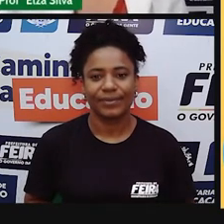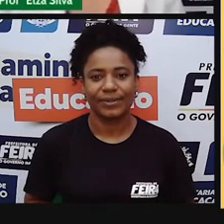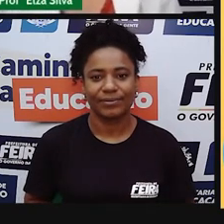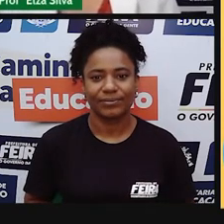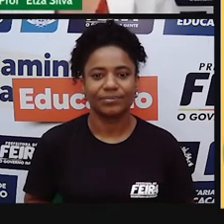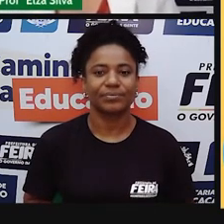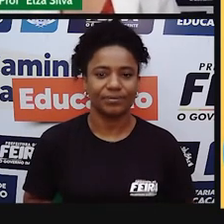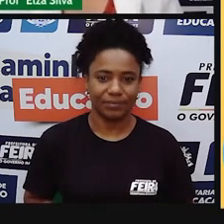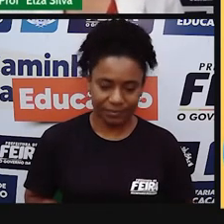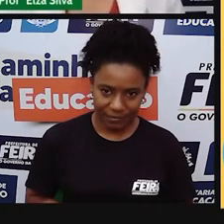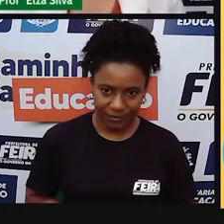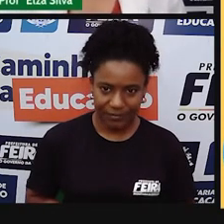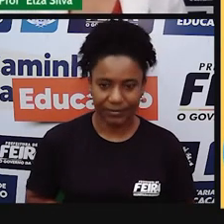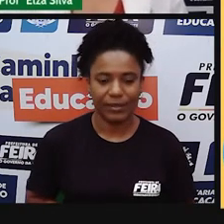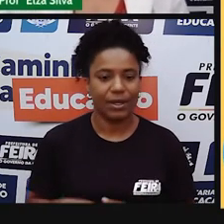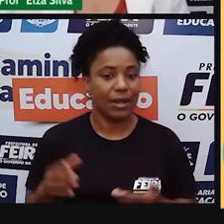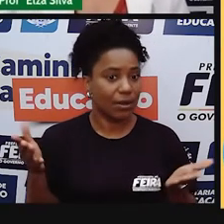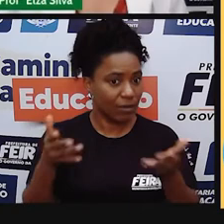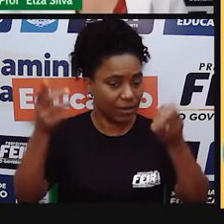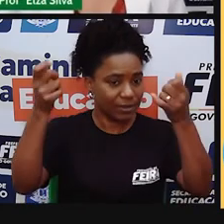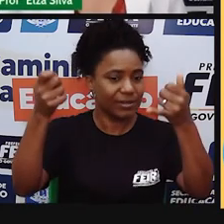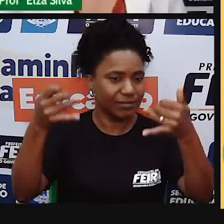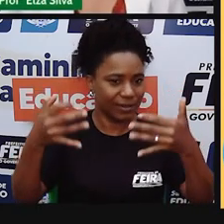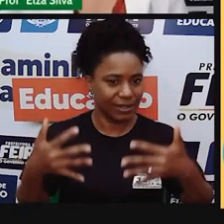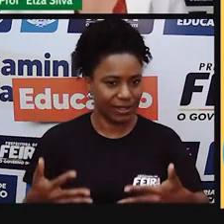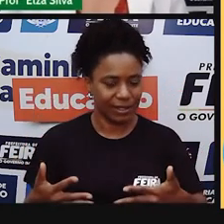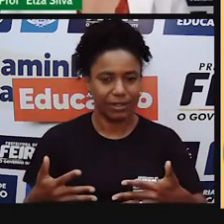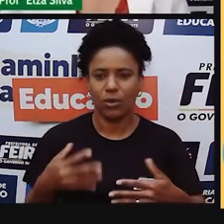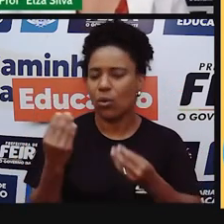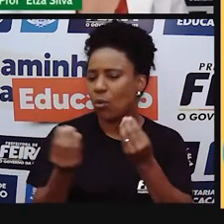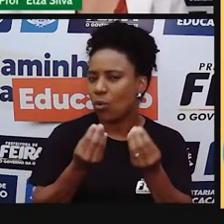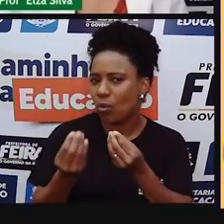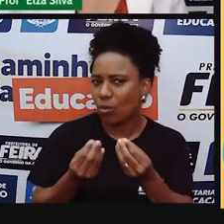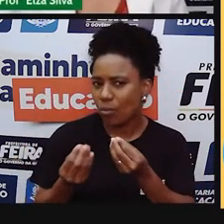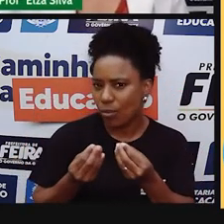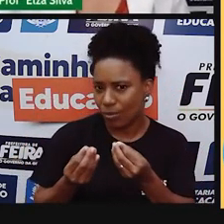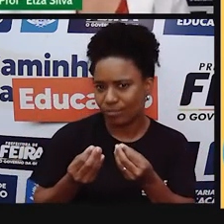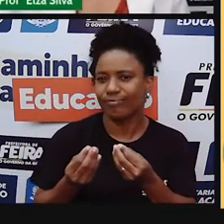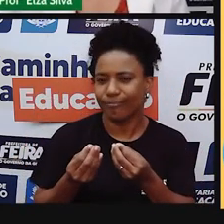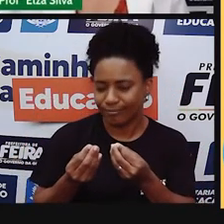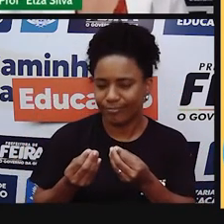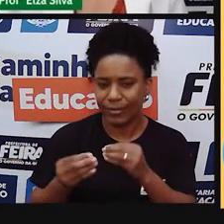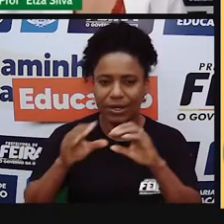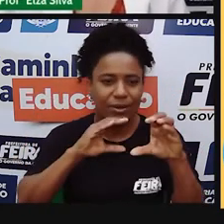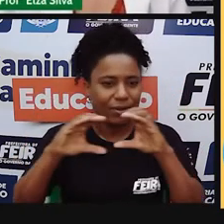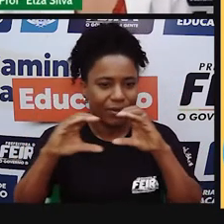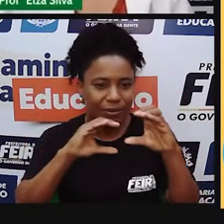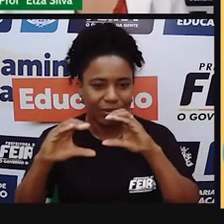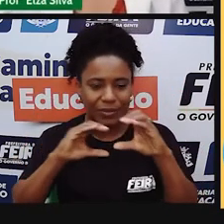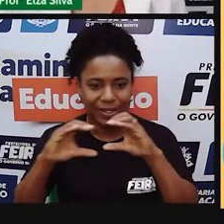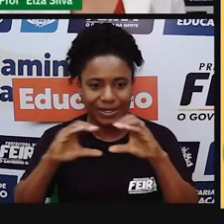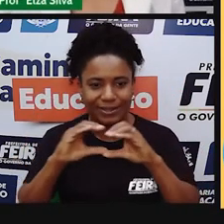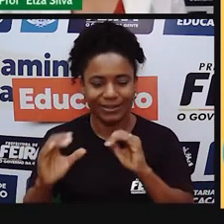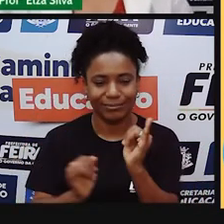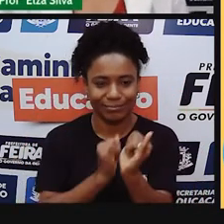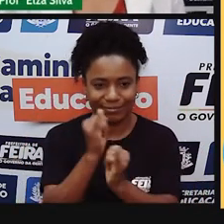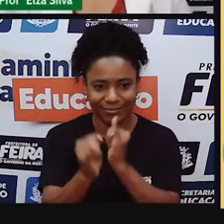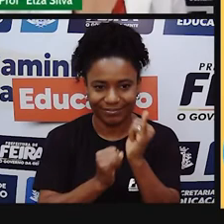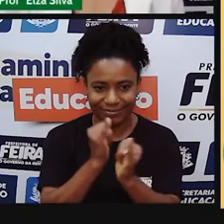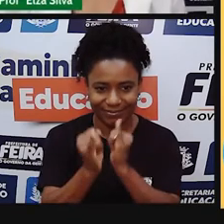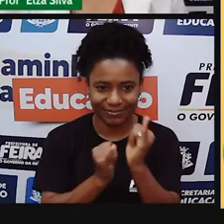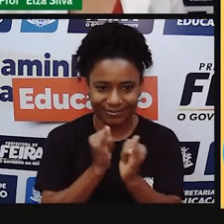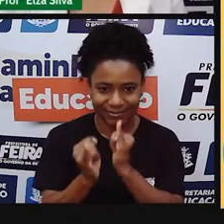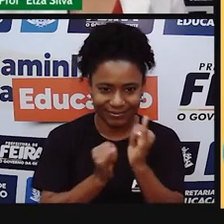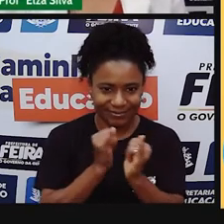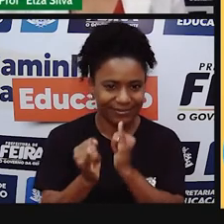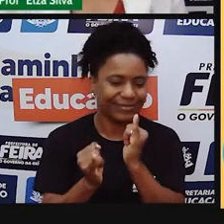online communication. Vamos falar um pouquinho mais sobre a comunicação online. Nós, hoje, estamos perdidos no meio de